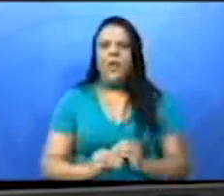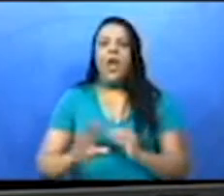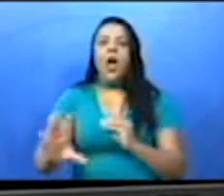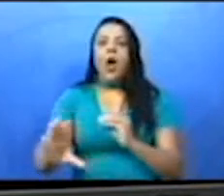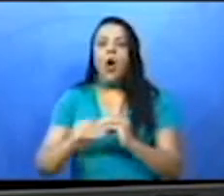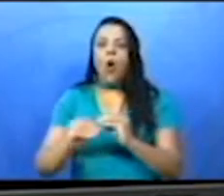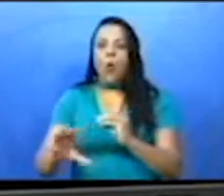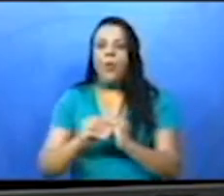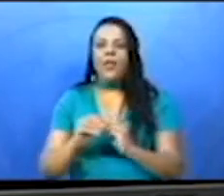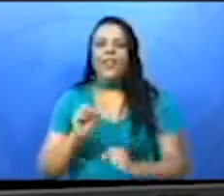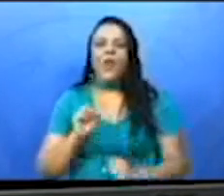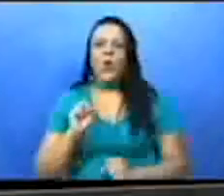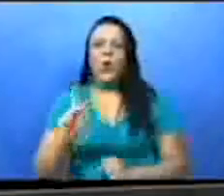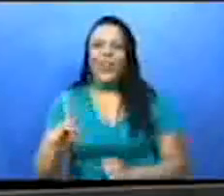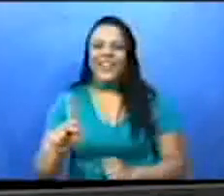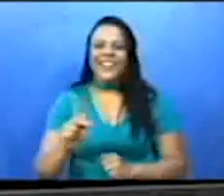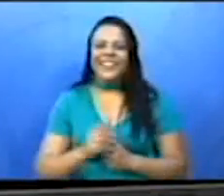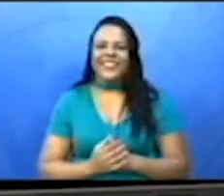tá certo?